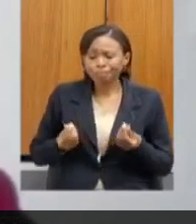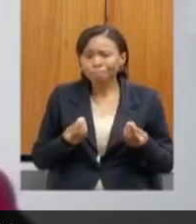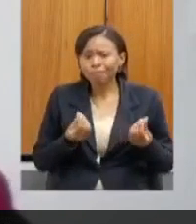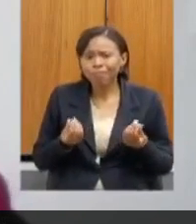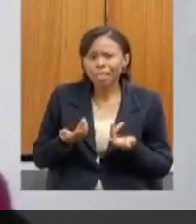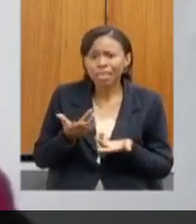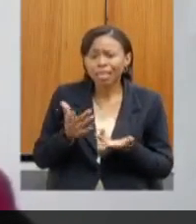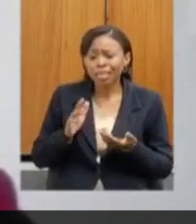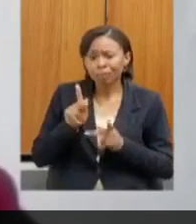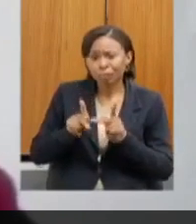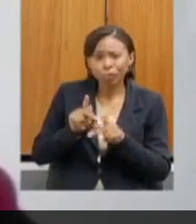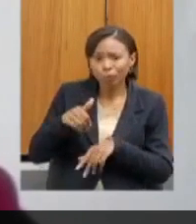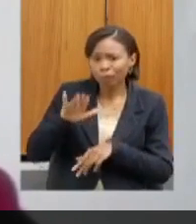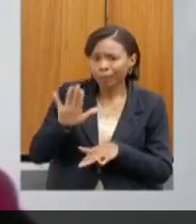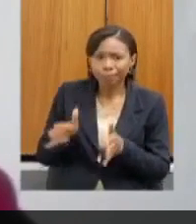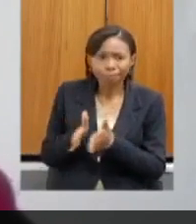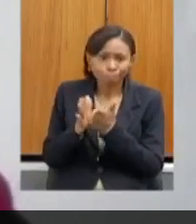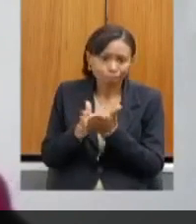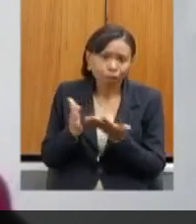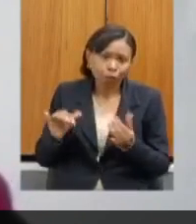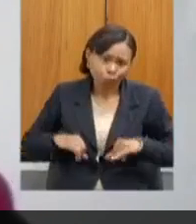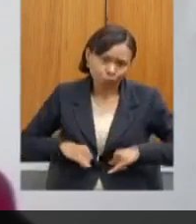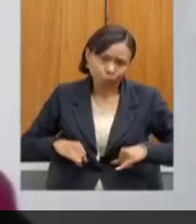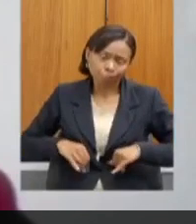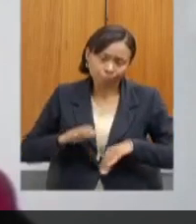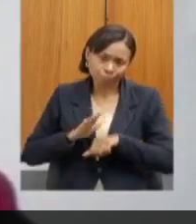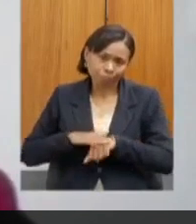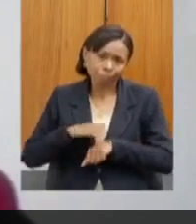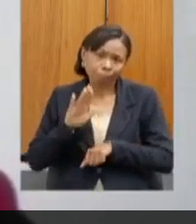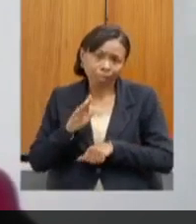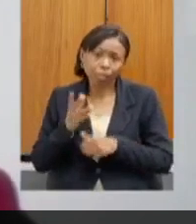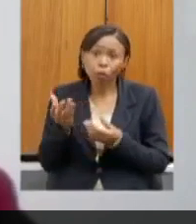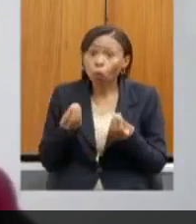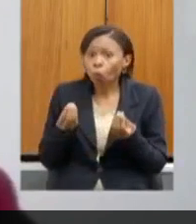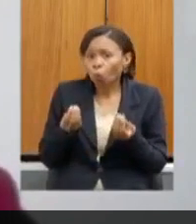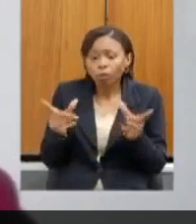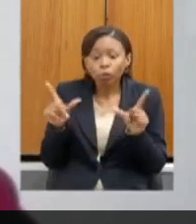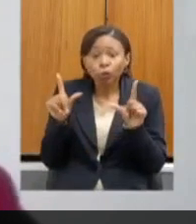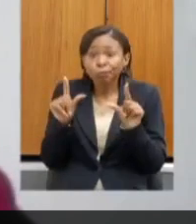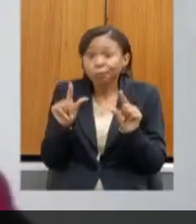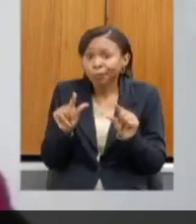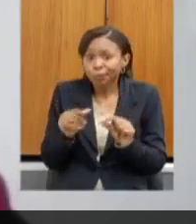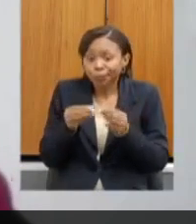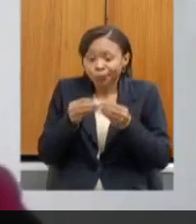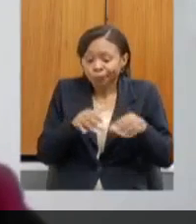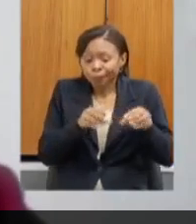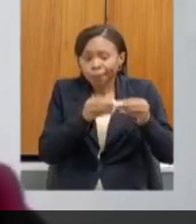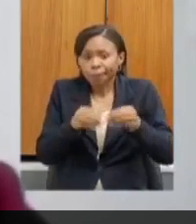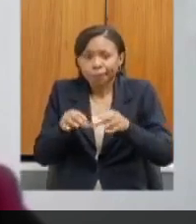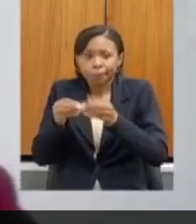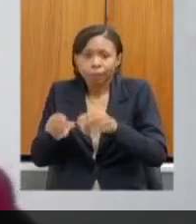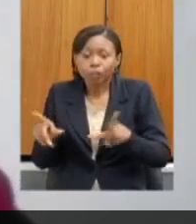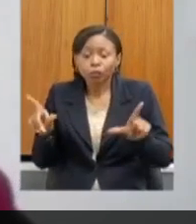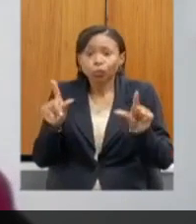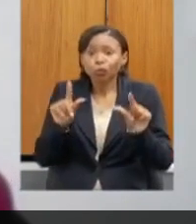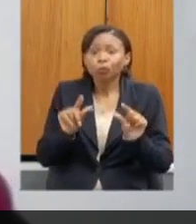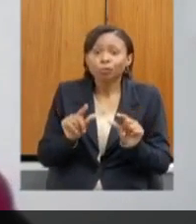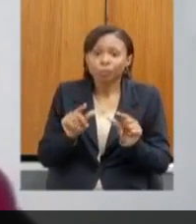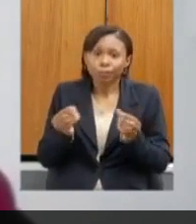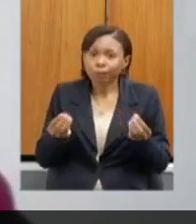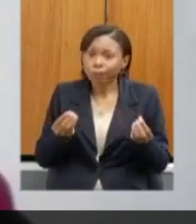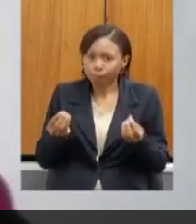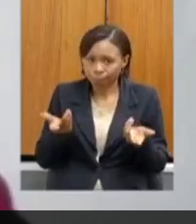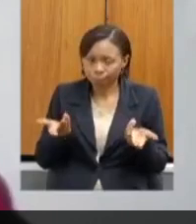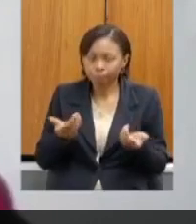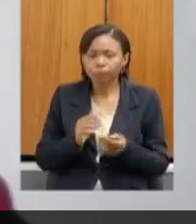pobres vão sofrer mais, estão sofrendo mais, como diminuir tantos danos e impactos provocados por esses empreendimentos. E,